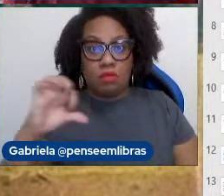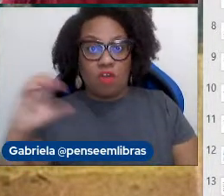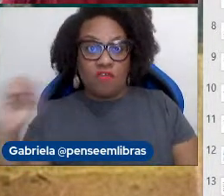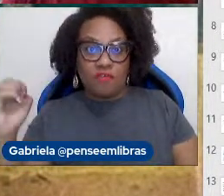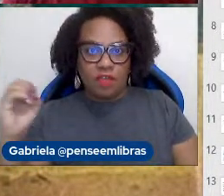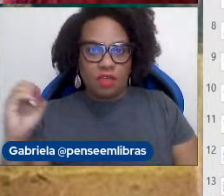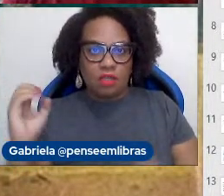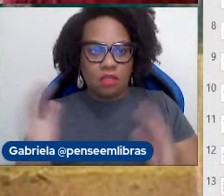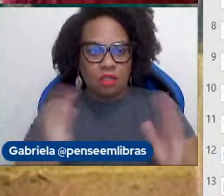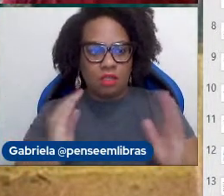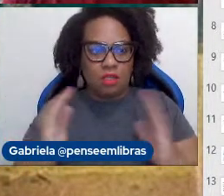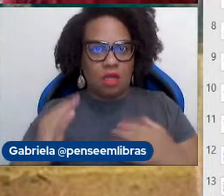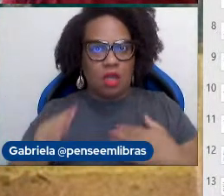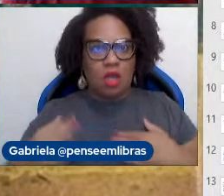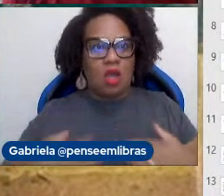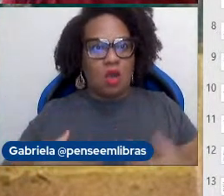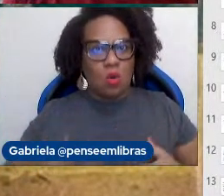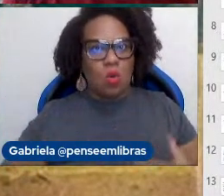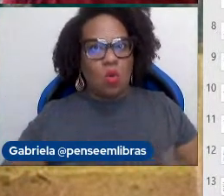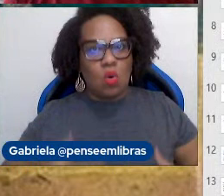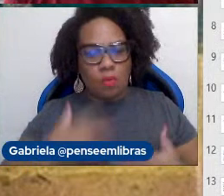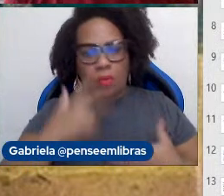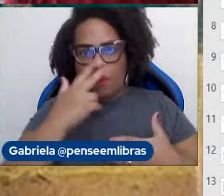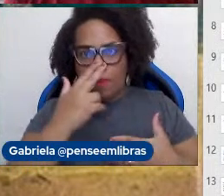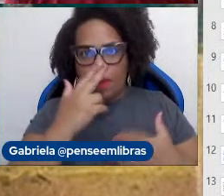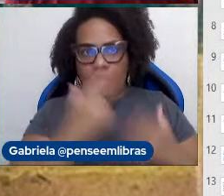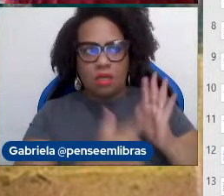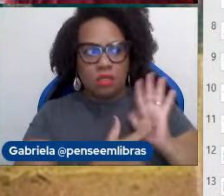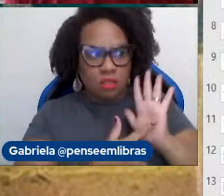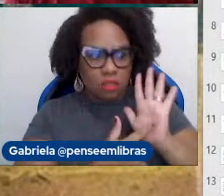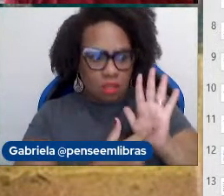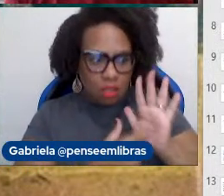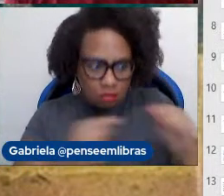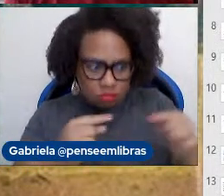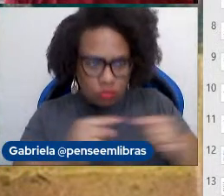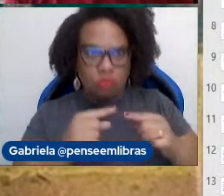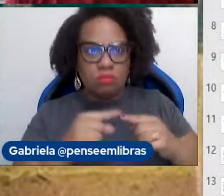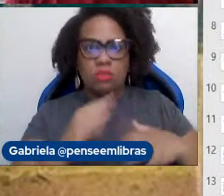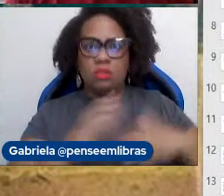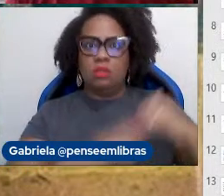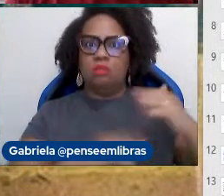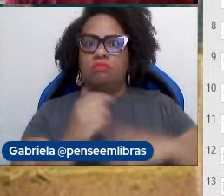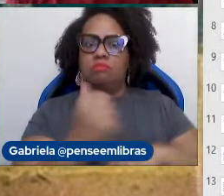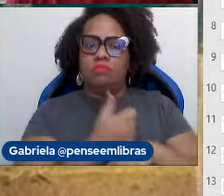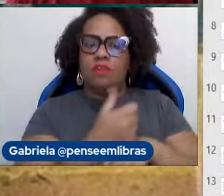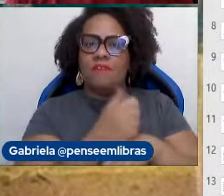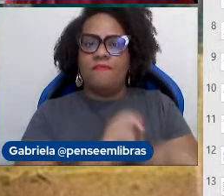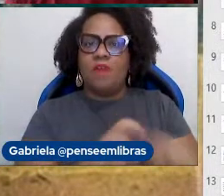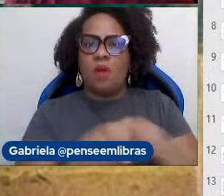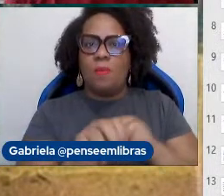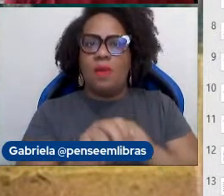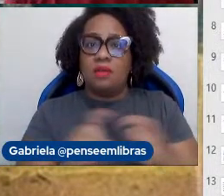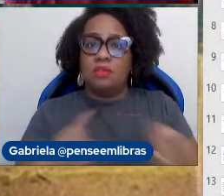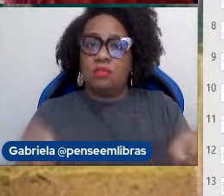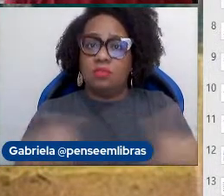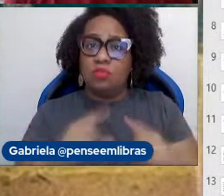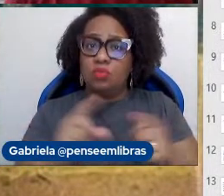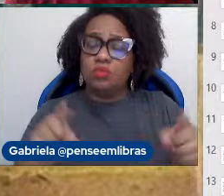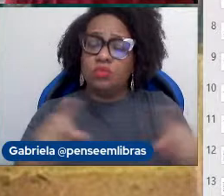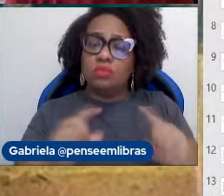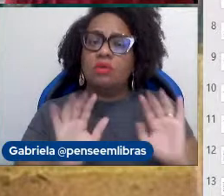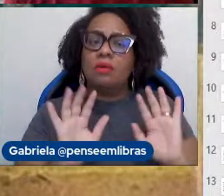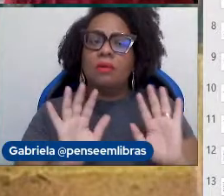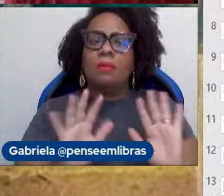o corpo passa a aparecer um pouco mais na formação do músico, mas já numa abordagem mais de